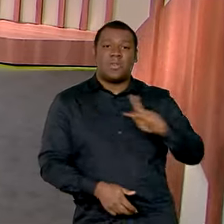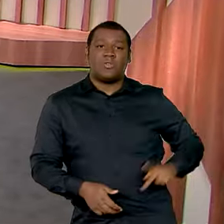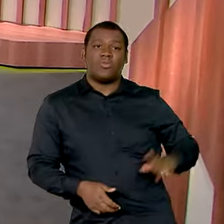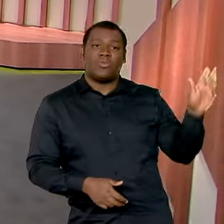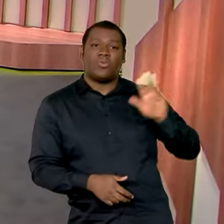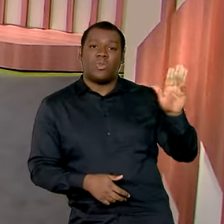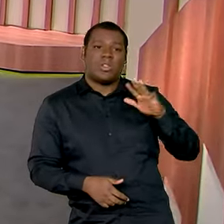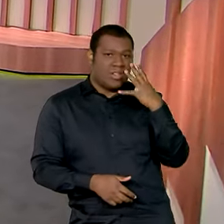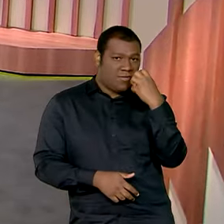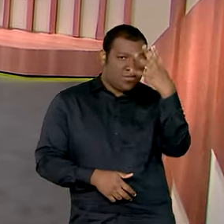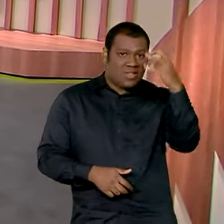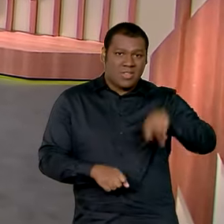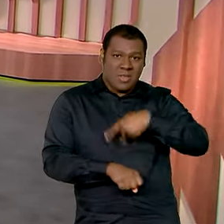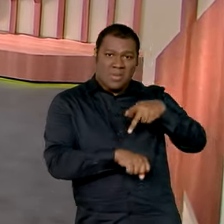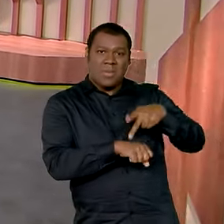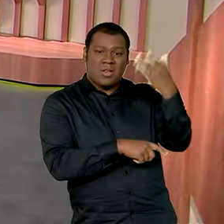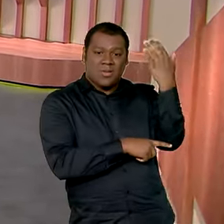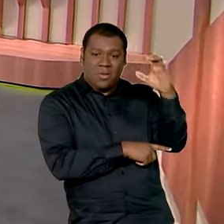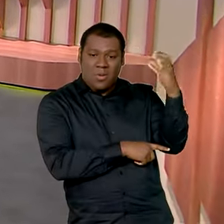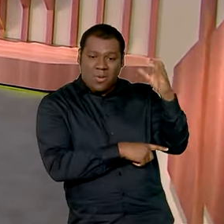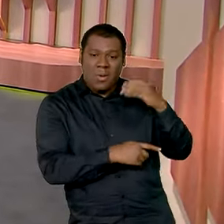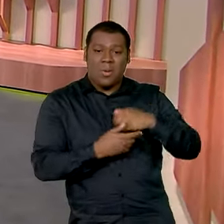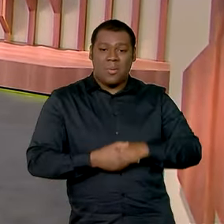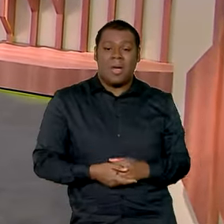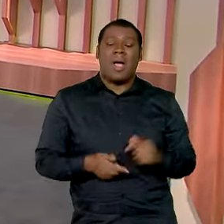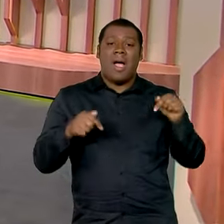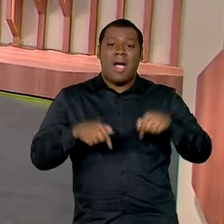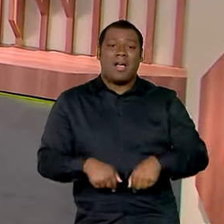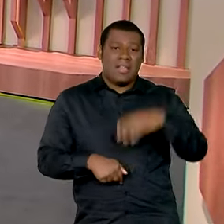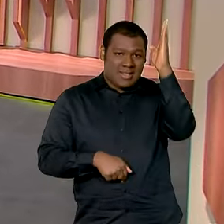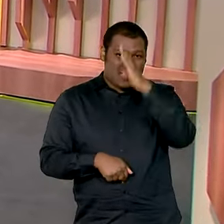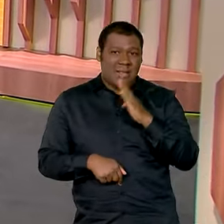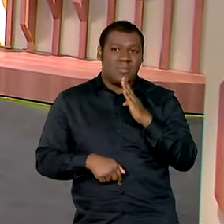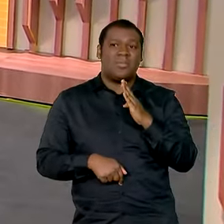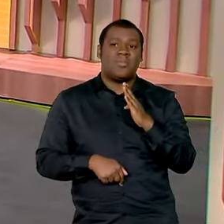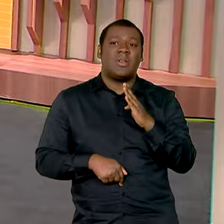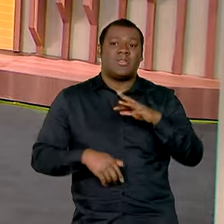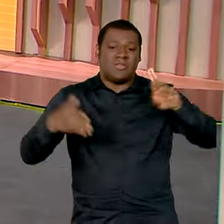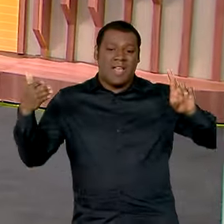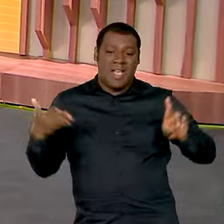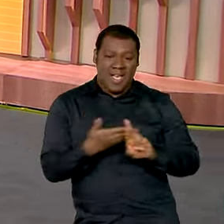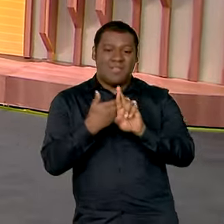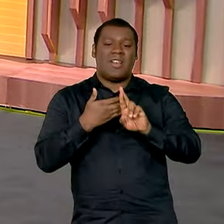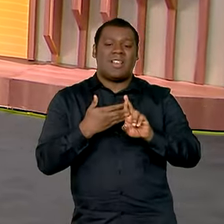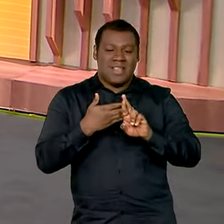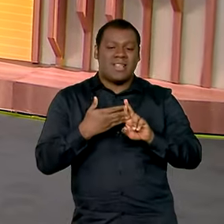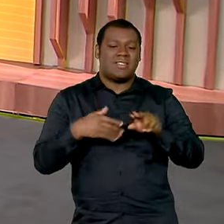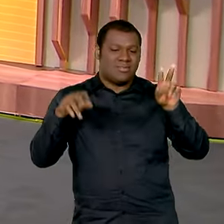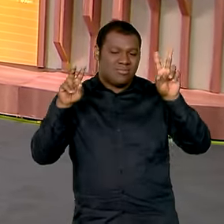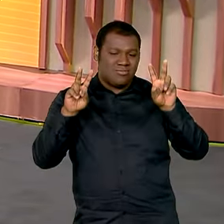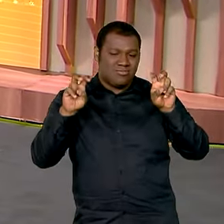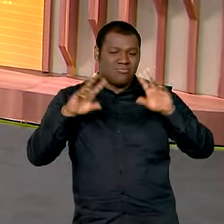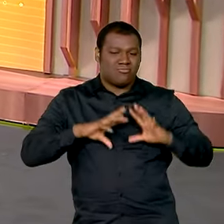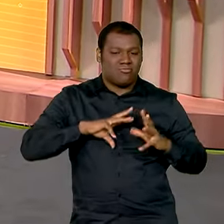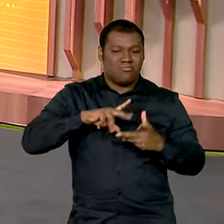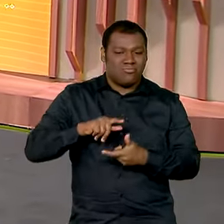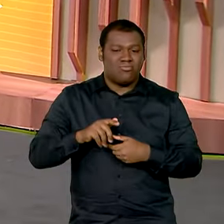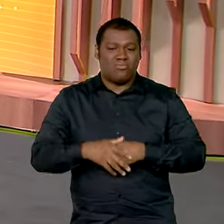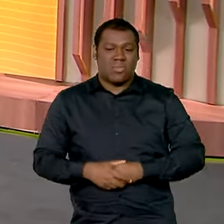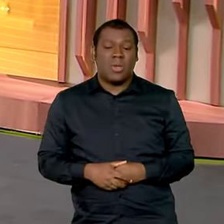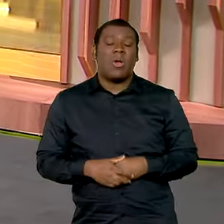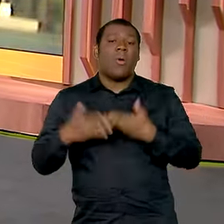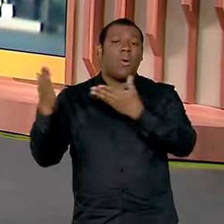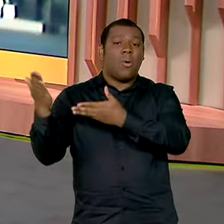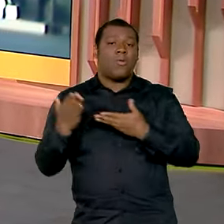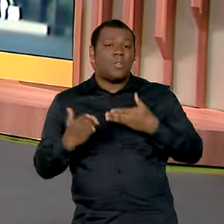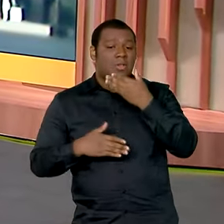presidente à Colômbia mostra a retomada do Brasil no cenário dos grandes debates internacionais. Sobre esse assunto, eu converso